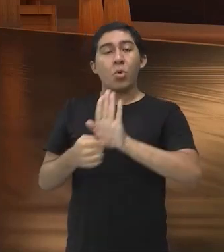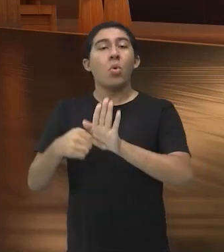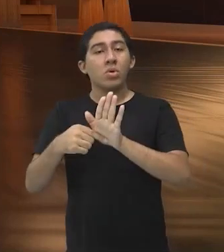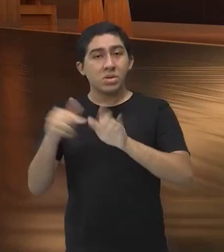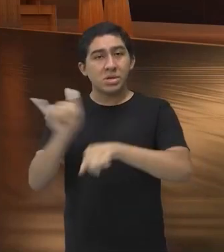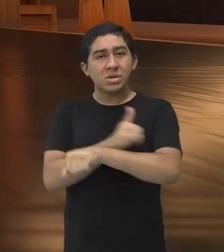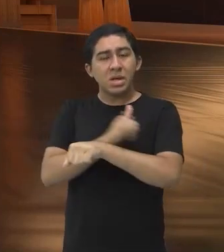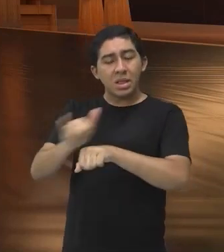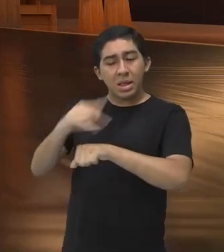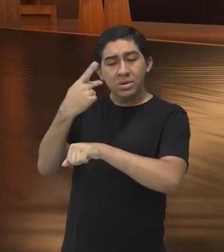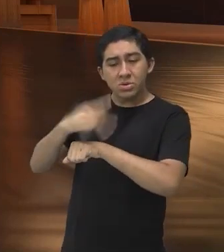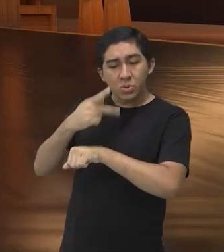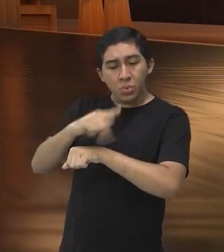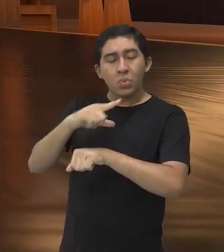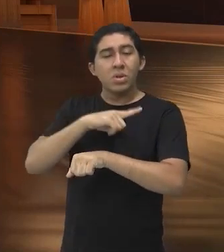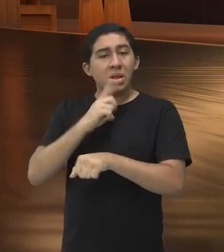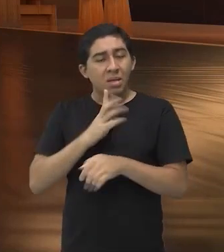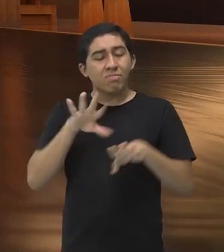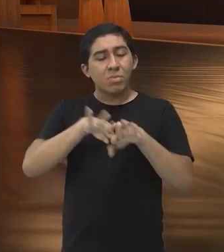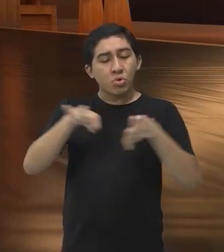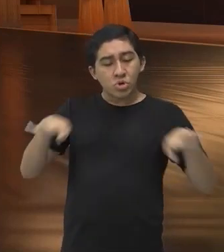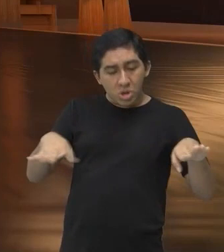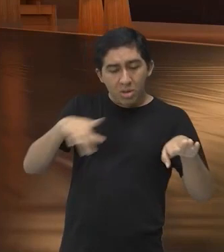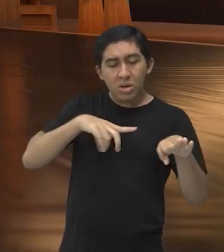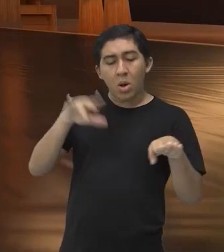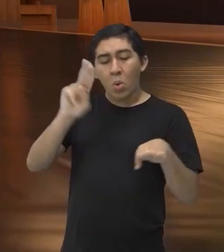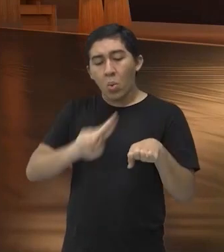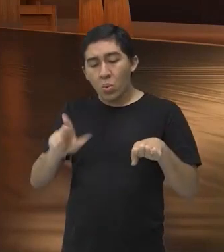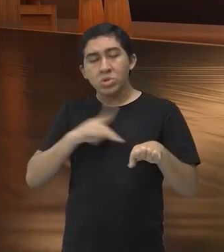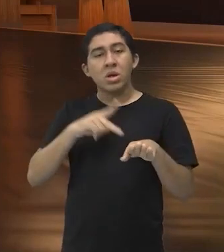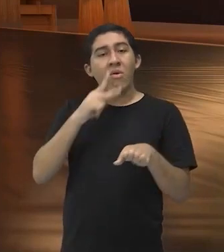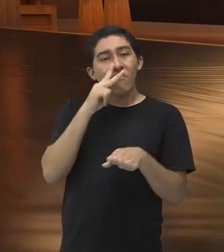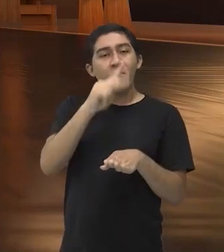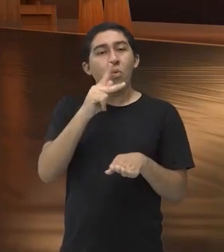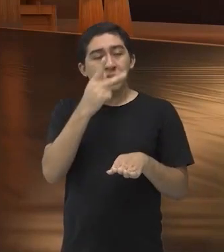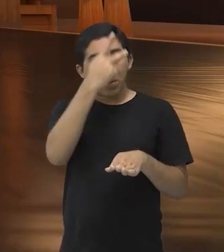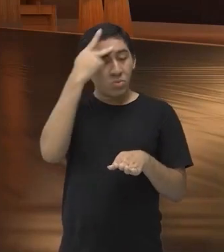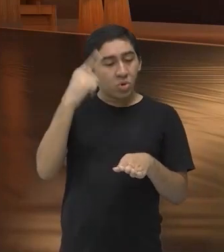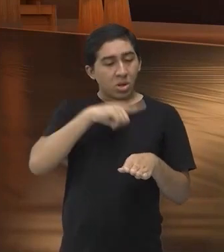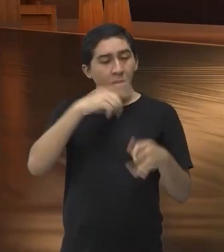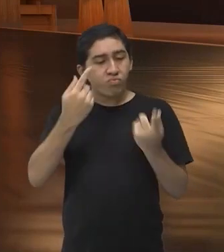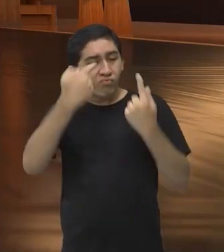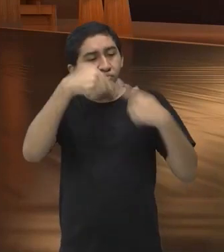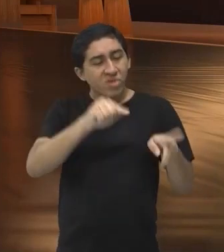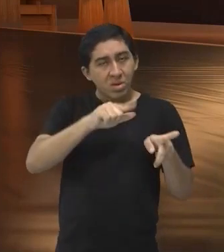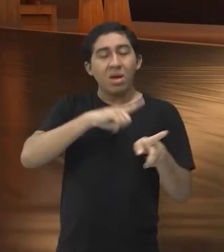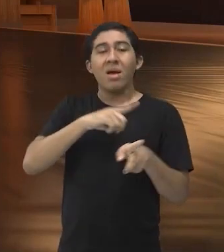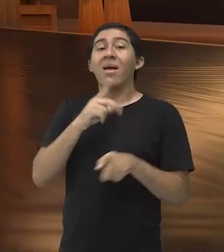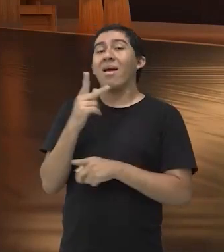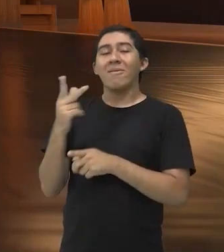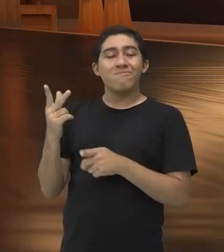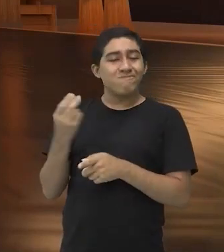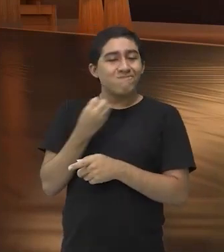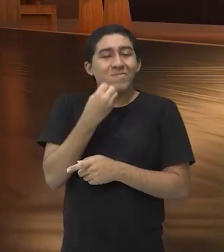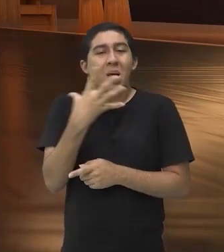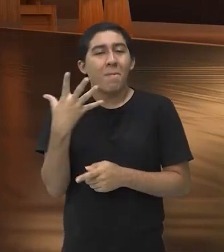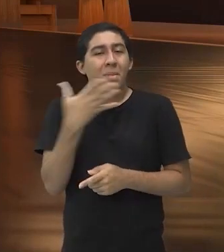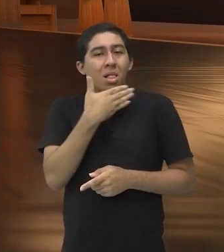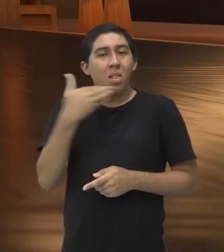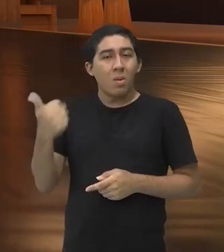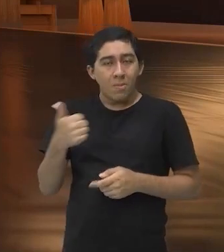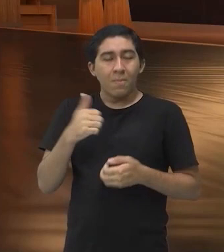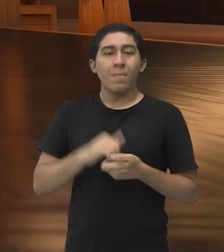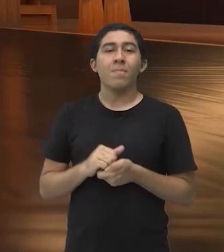aquela luta mais pegada, mais no chão, usando a força do adversário contra ele, era um pouco mais eficaz. E aí ele